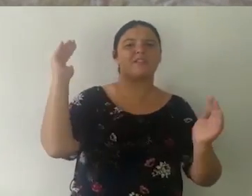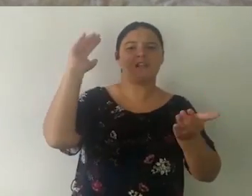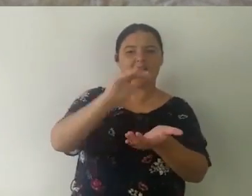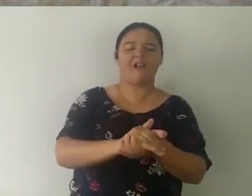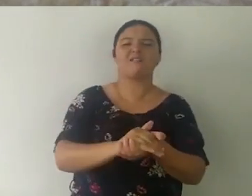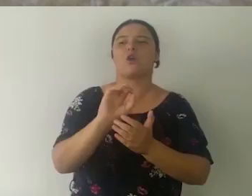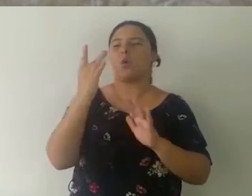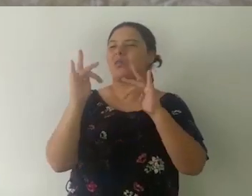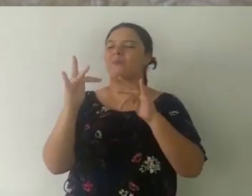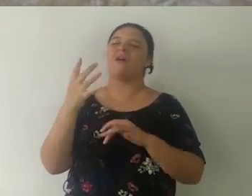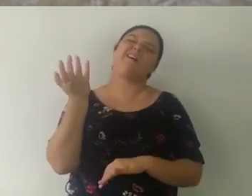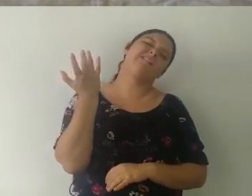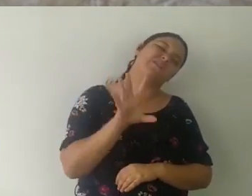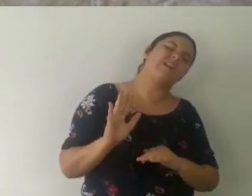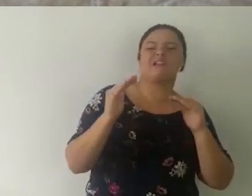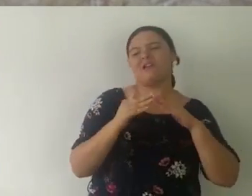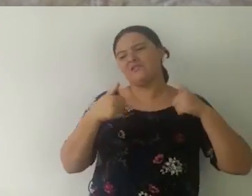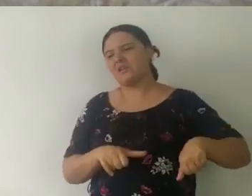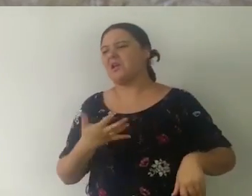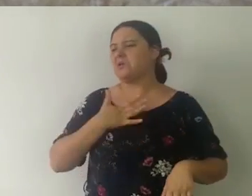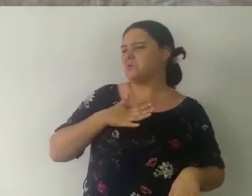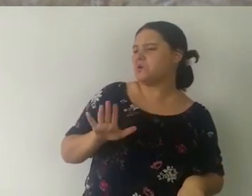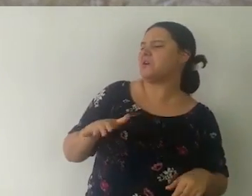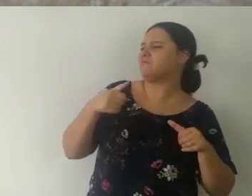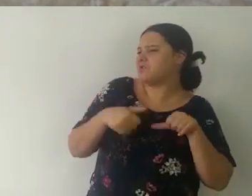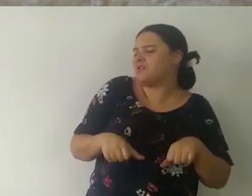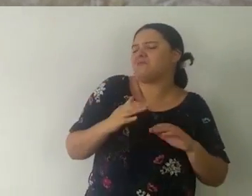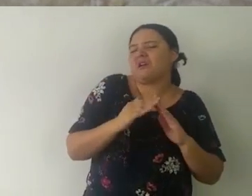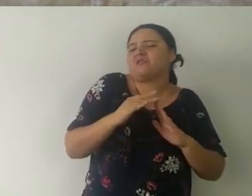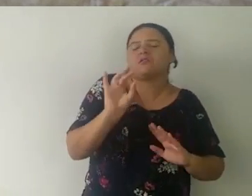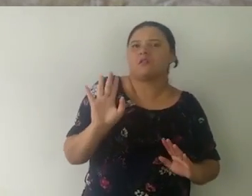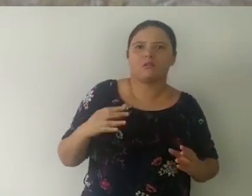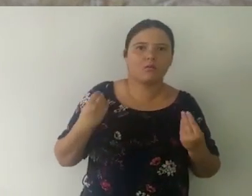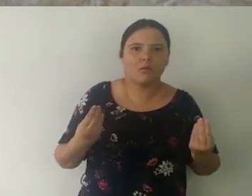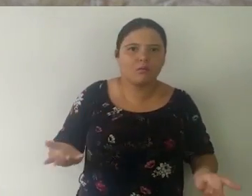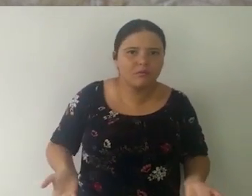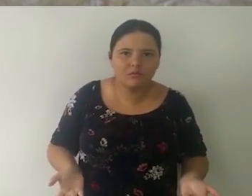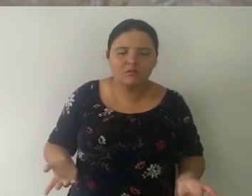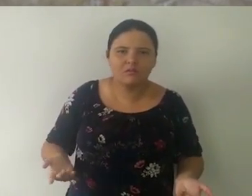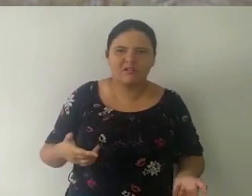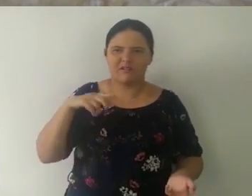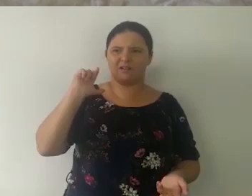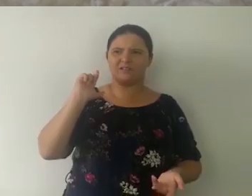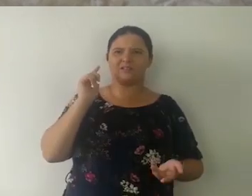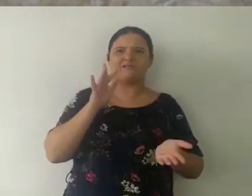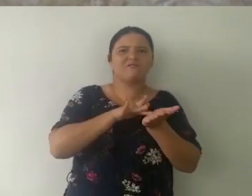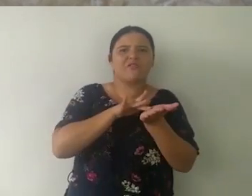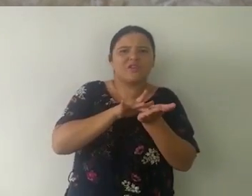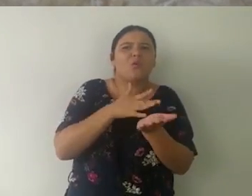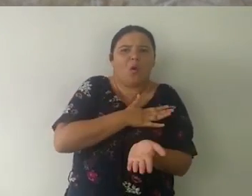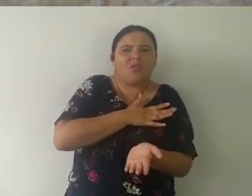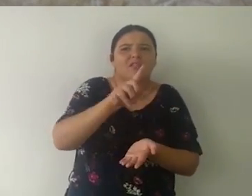Aí quando casa ou quando tá namorando há um tempo, ah, não quero sair, eu não gosto de sair. Então são coisas que não tem como a gente levar